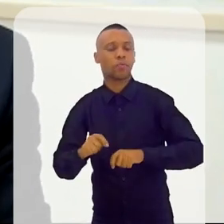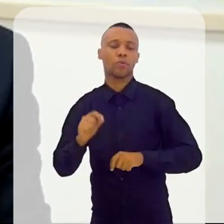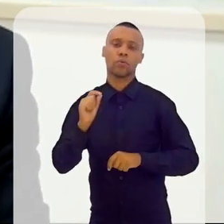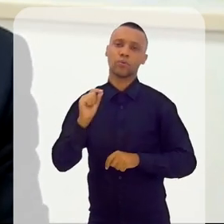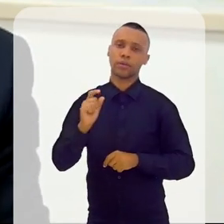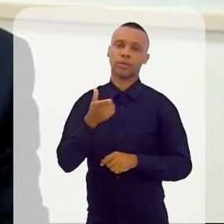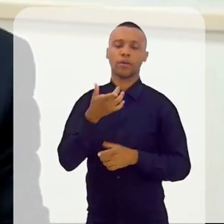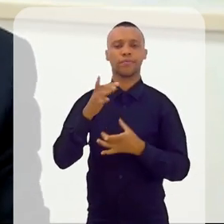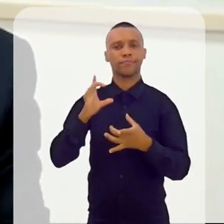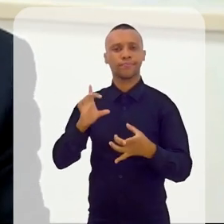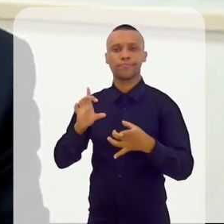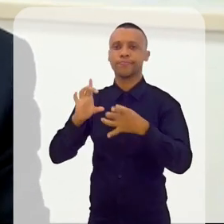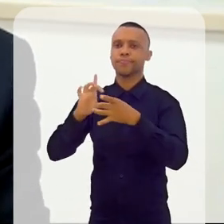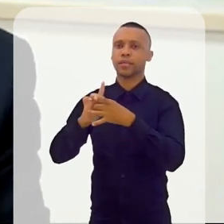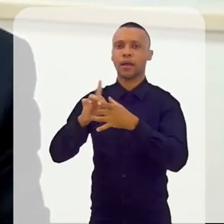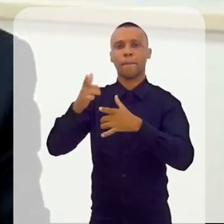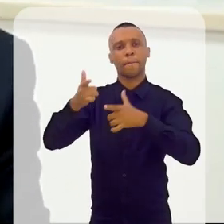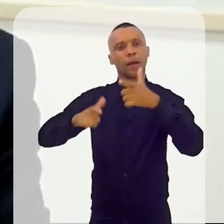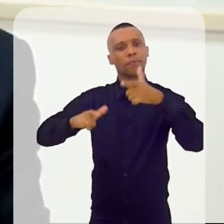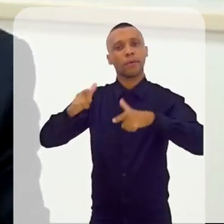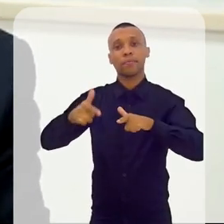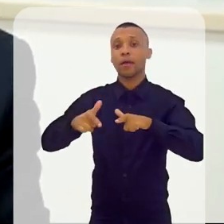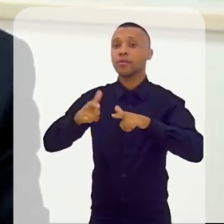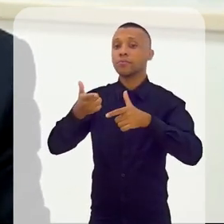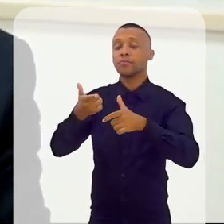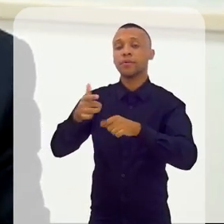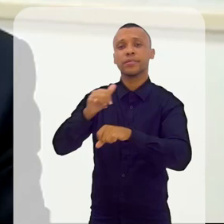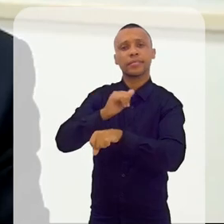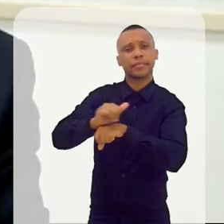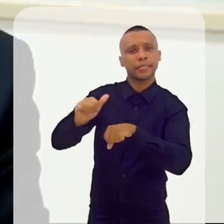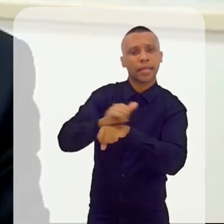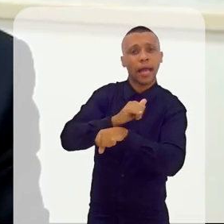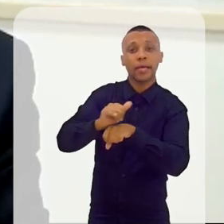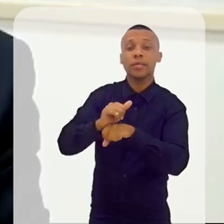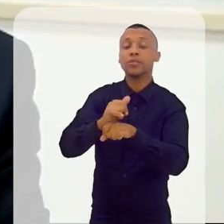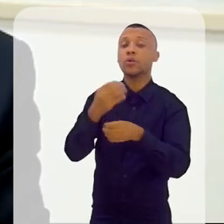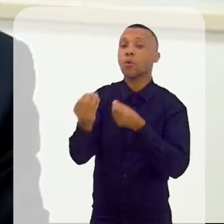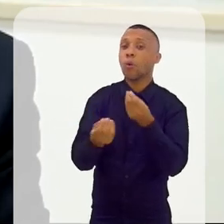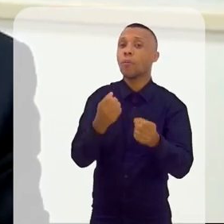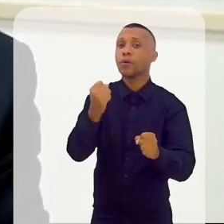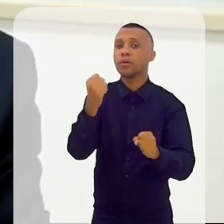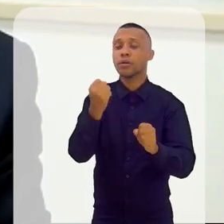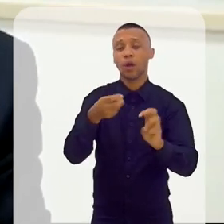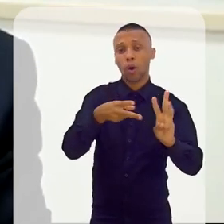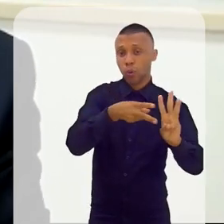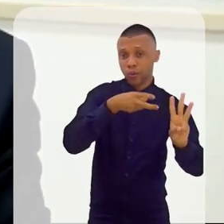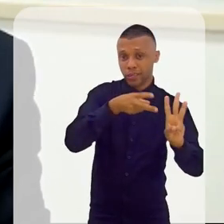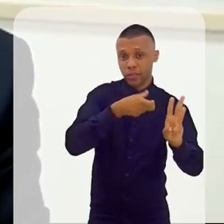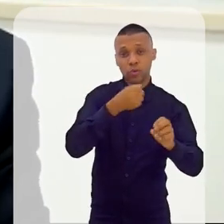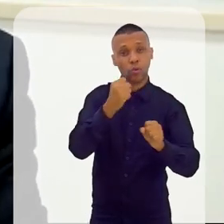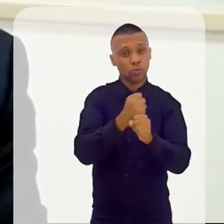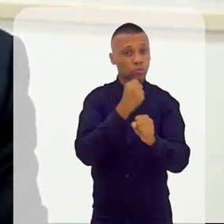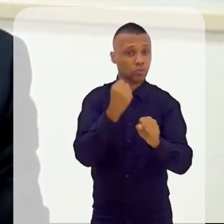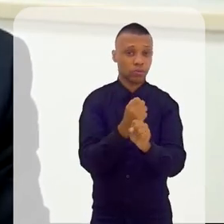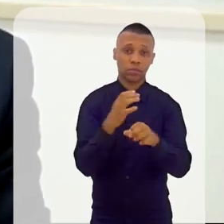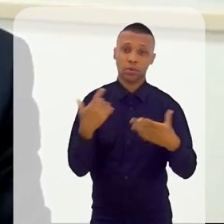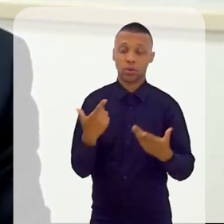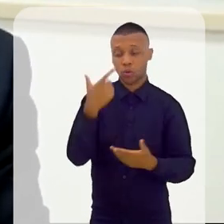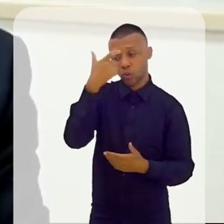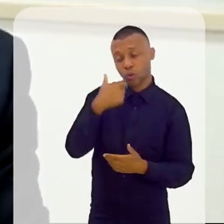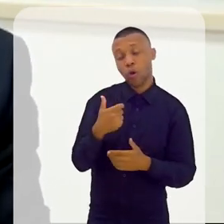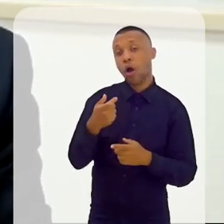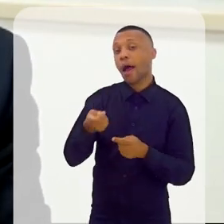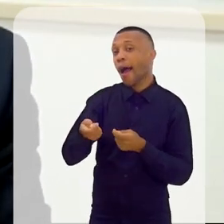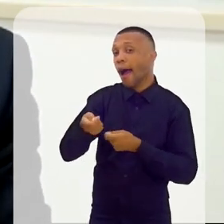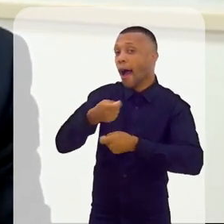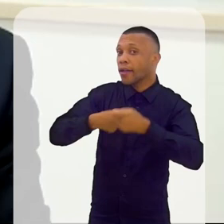conectar mais com as técnicas de construções dos índios. Bom, eu sou administrador de empresas,